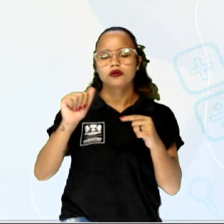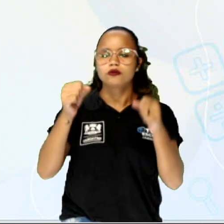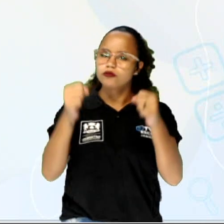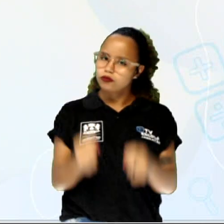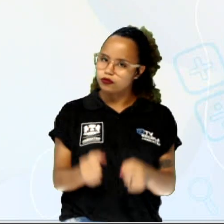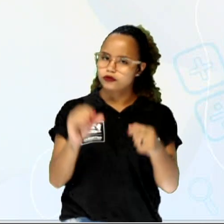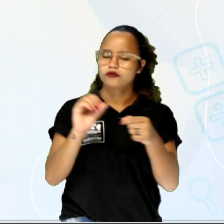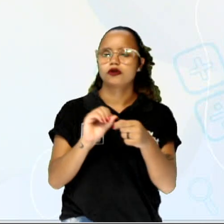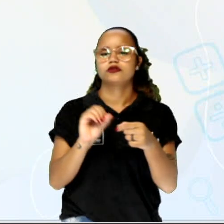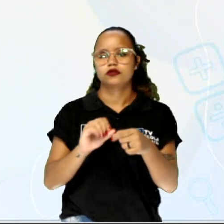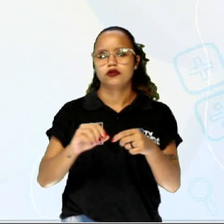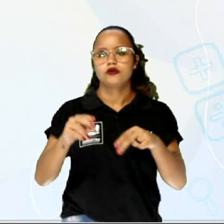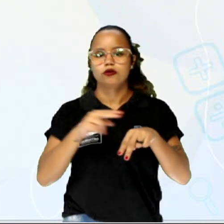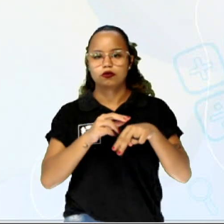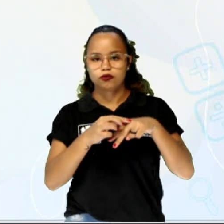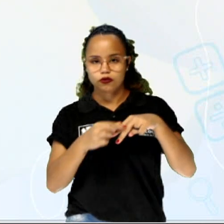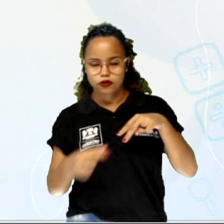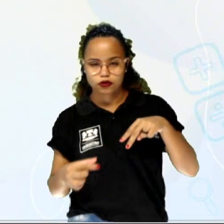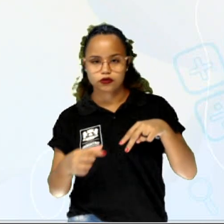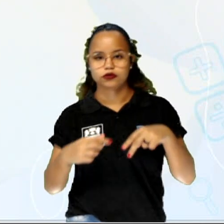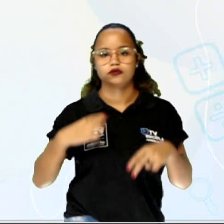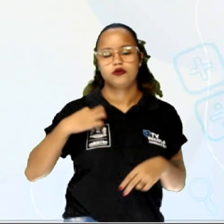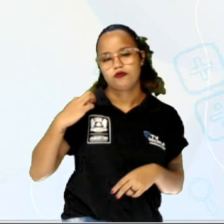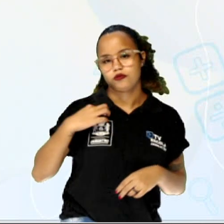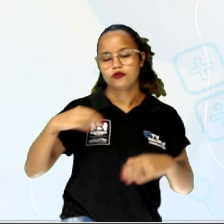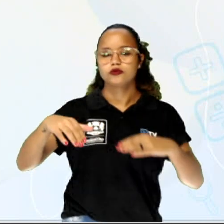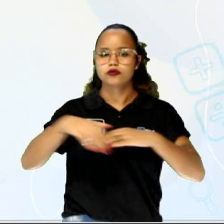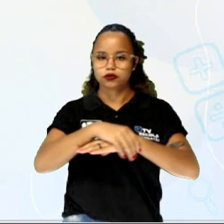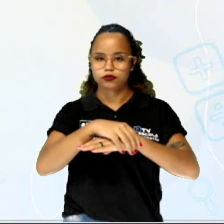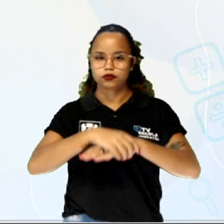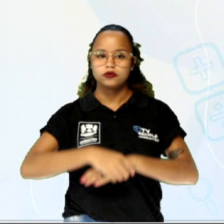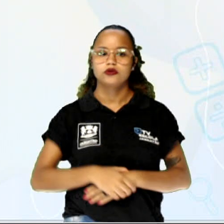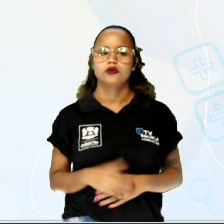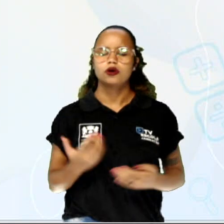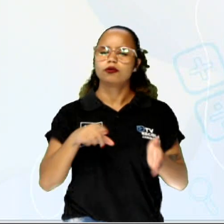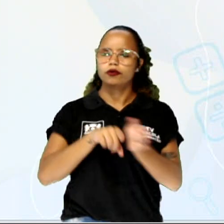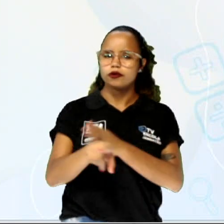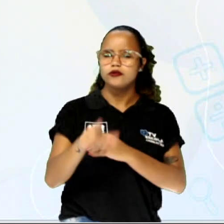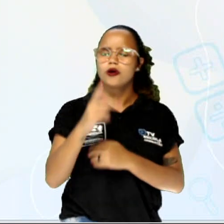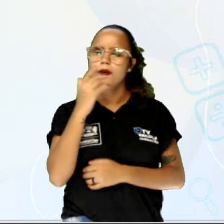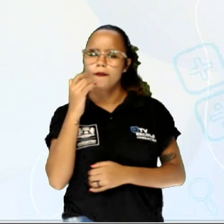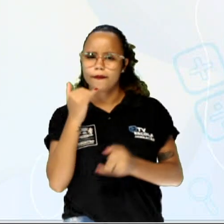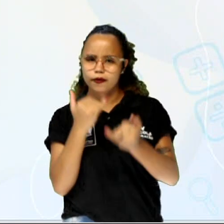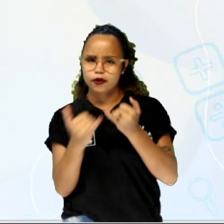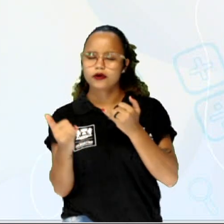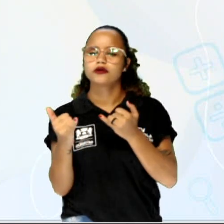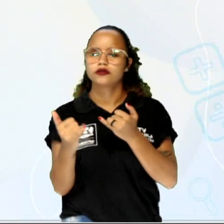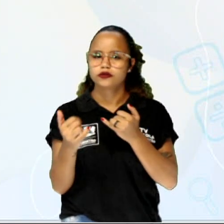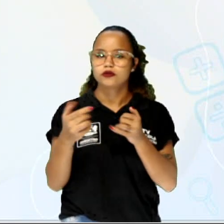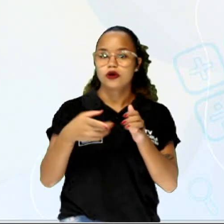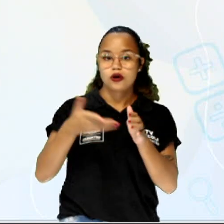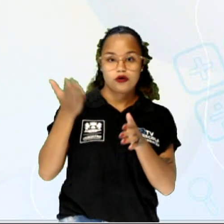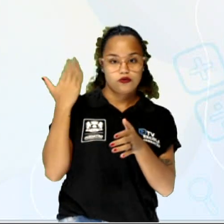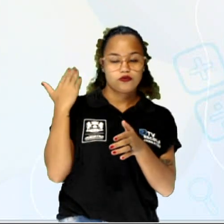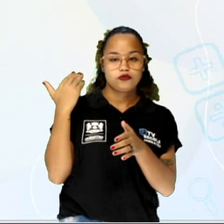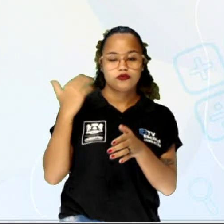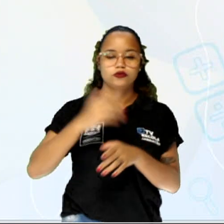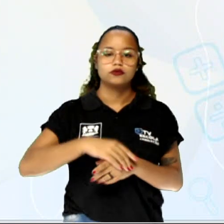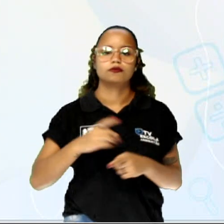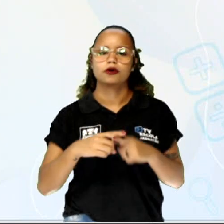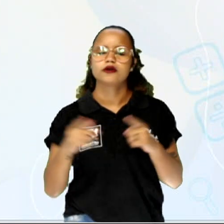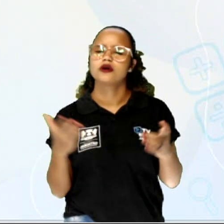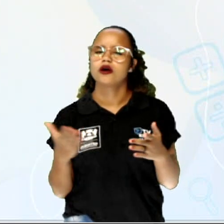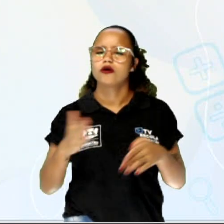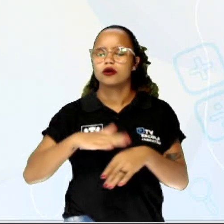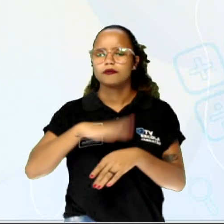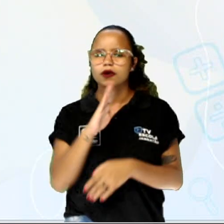calça, uma blusa e um sapato, né? Essa questão é uma questão parecida com a de Larissa que a gente apresentou, né? Sendo que agora está um pouco